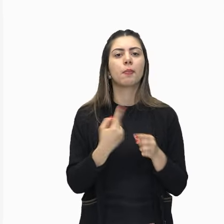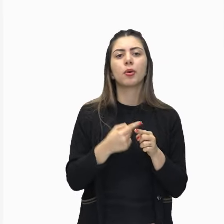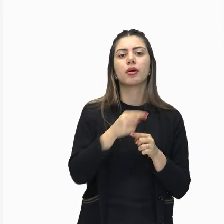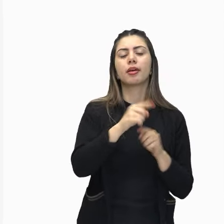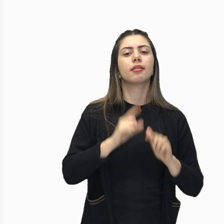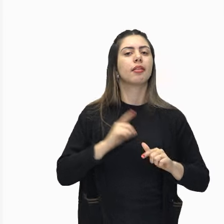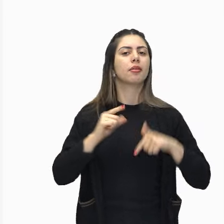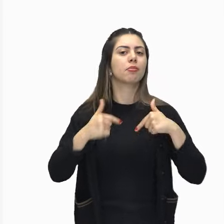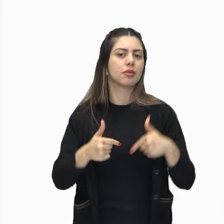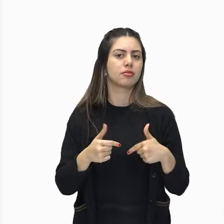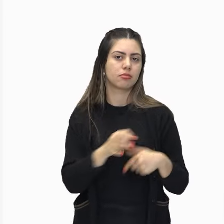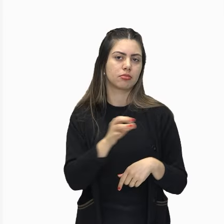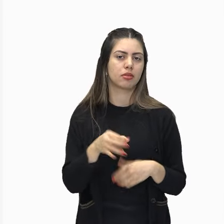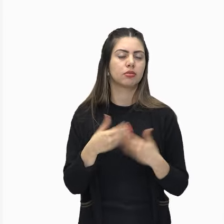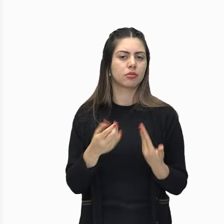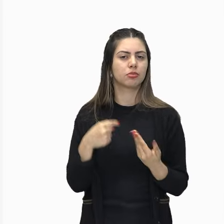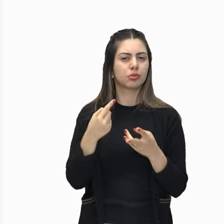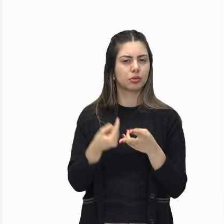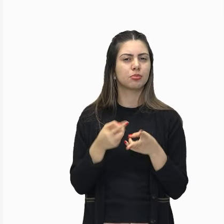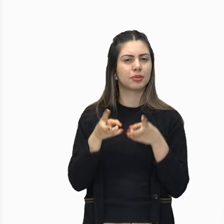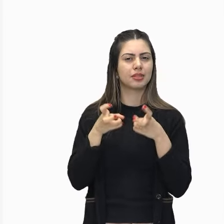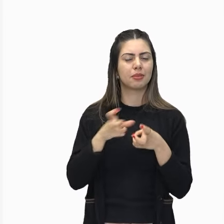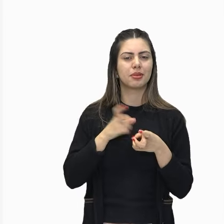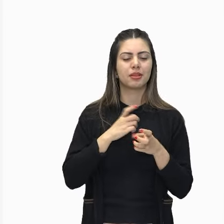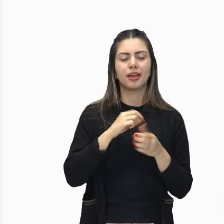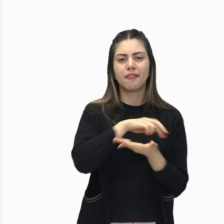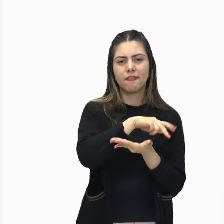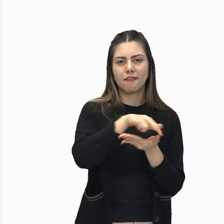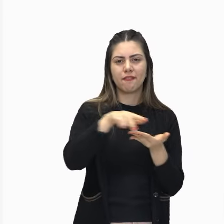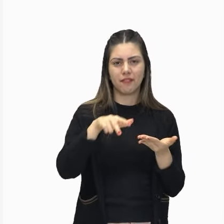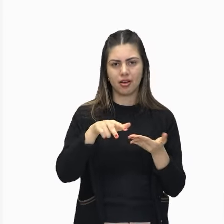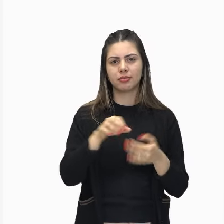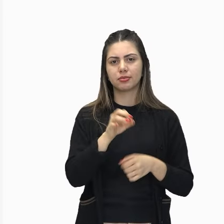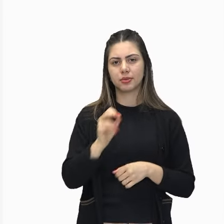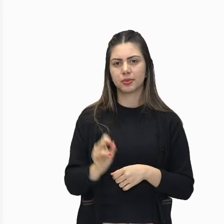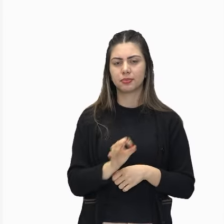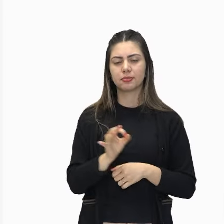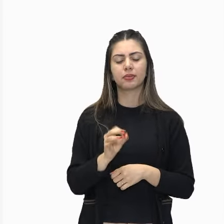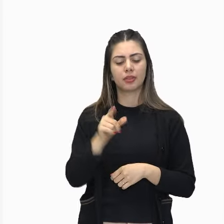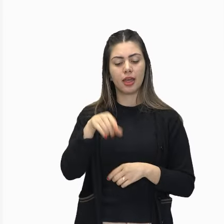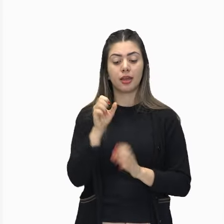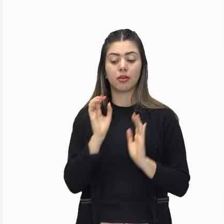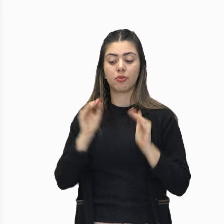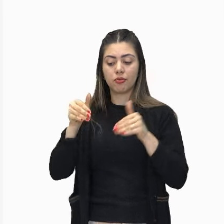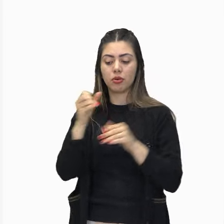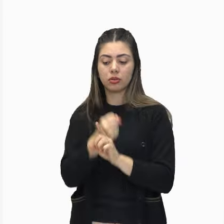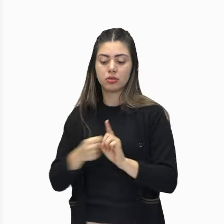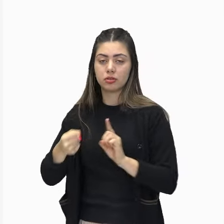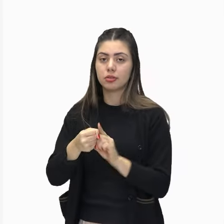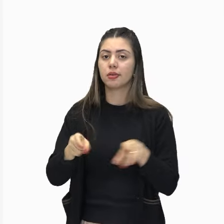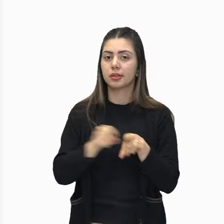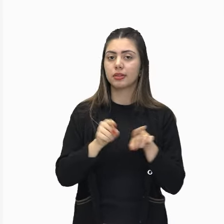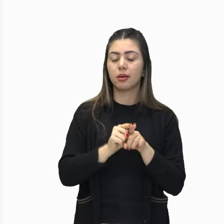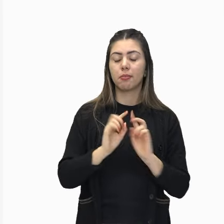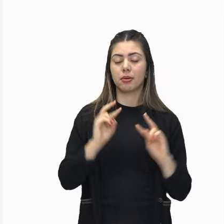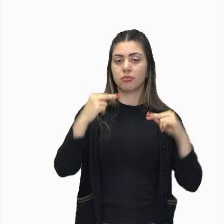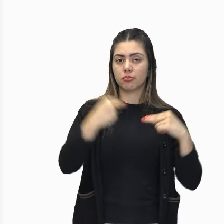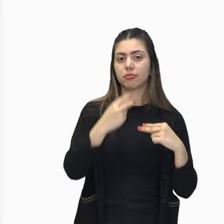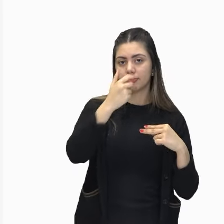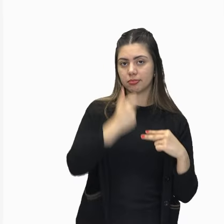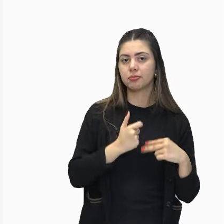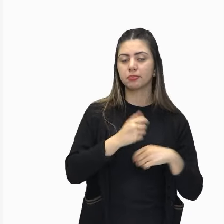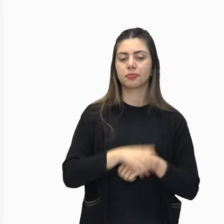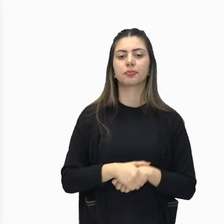ações. Então, perceba que nós vamos ter esse olhar para o social e também para o individual, ok?